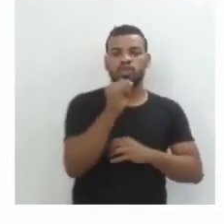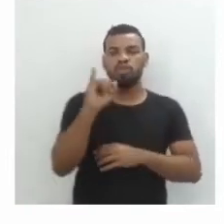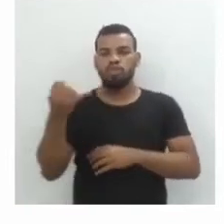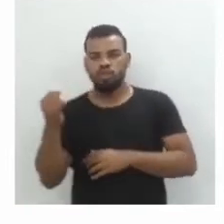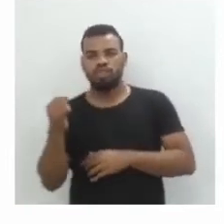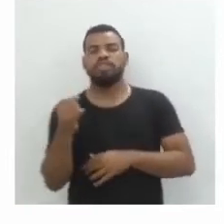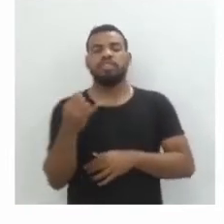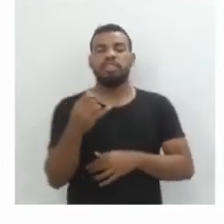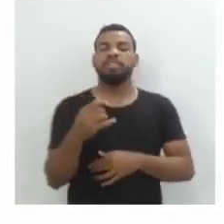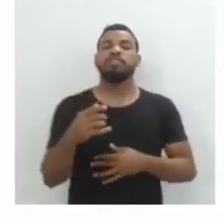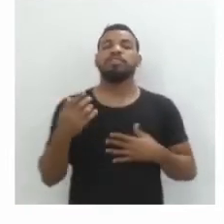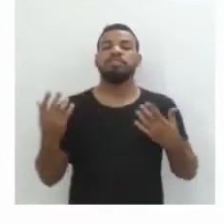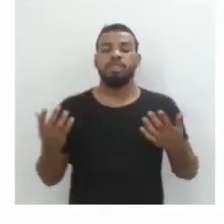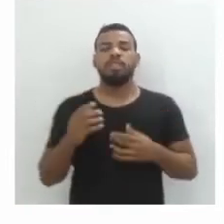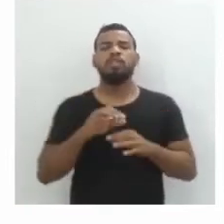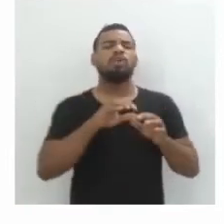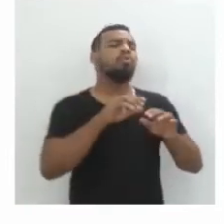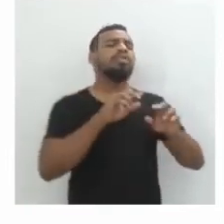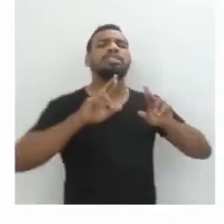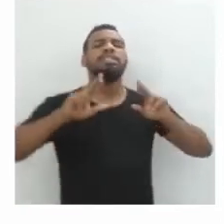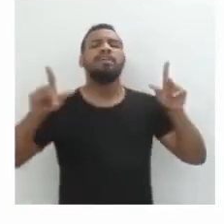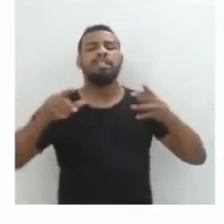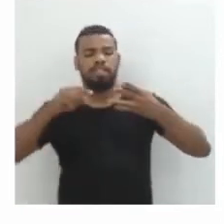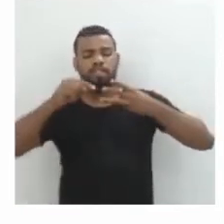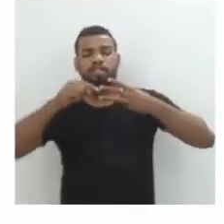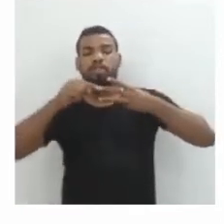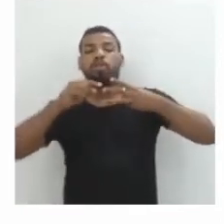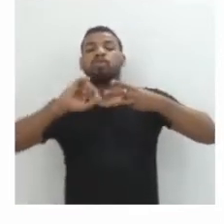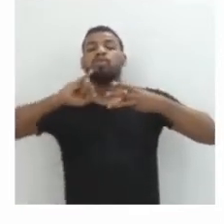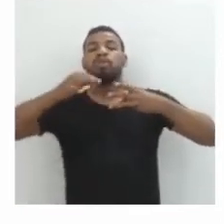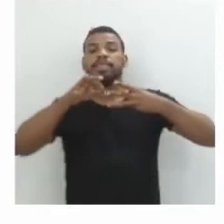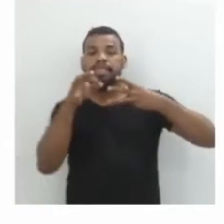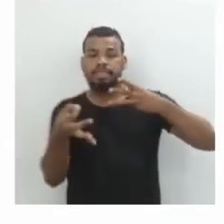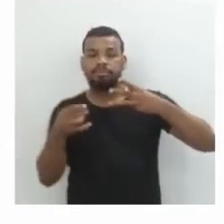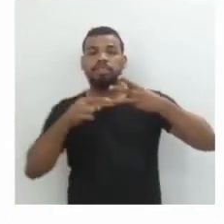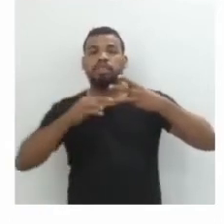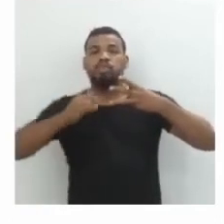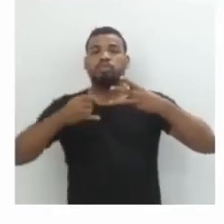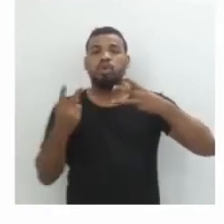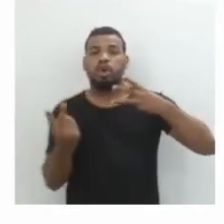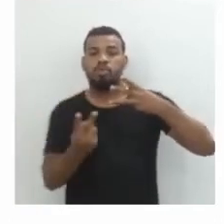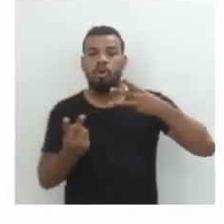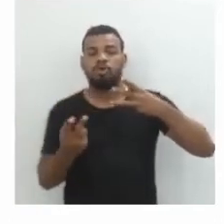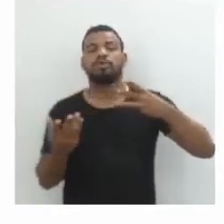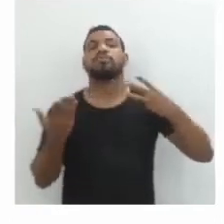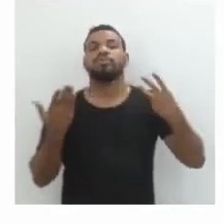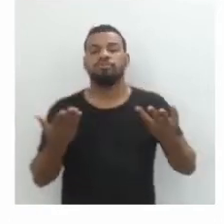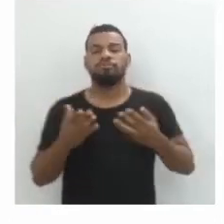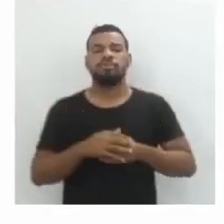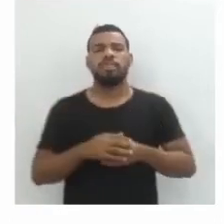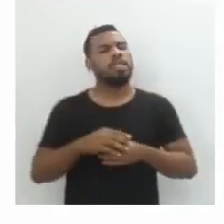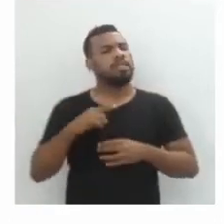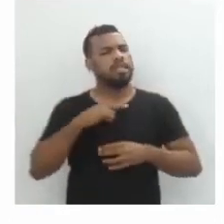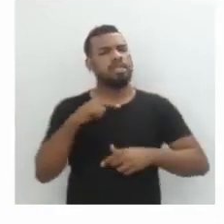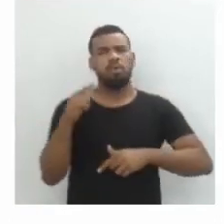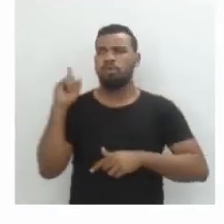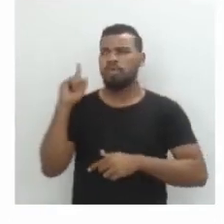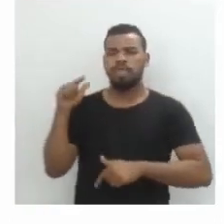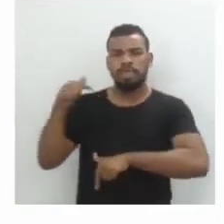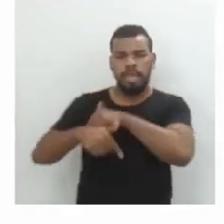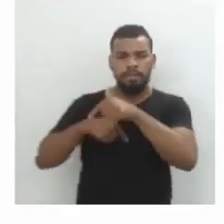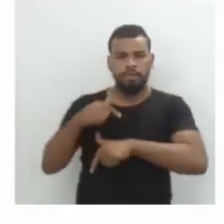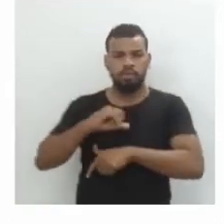simples e compostos. Lembrando que essa, quando a gente trabalha com juros, com taxas percentuais, a gente também está trabalhando